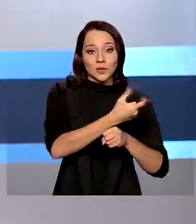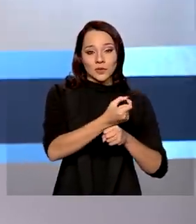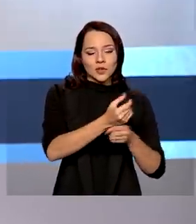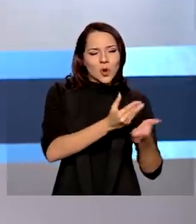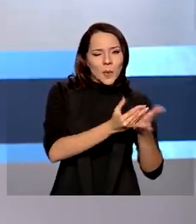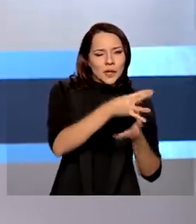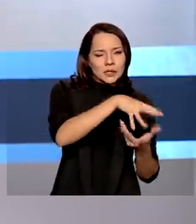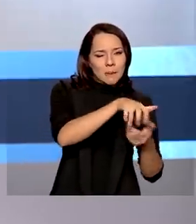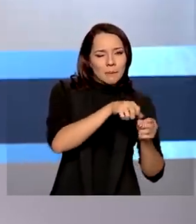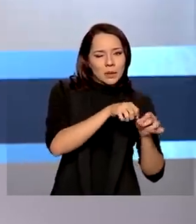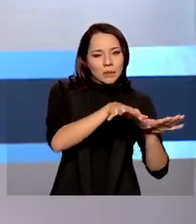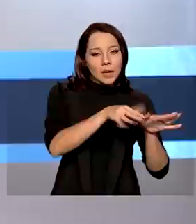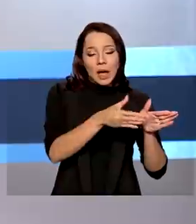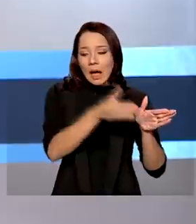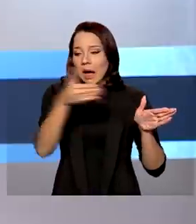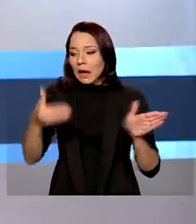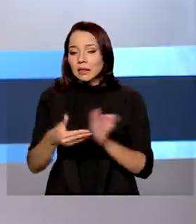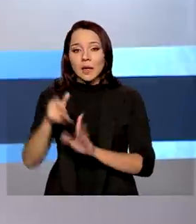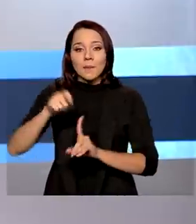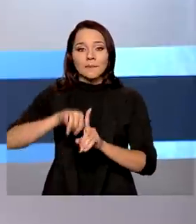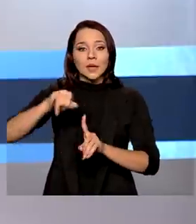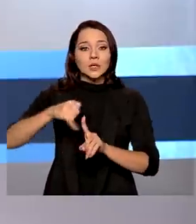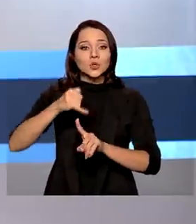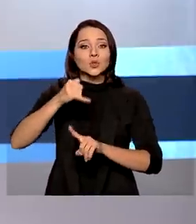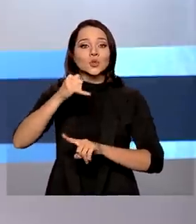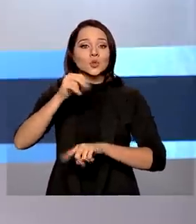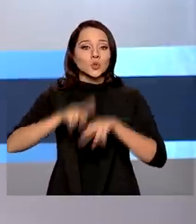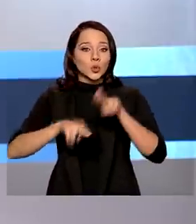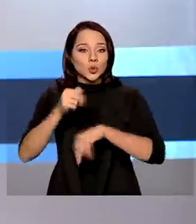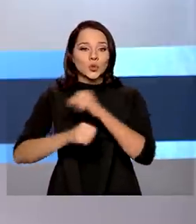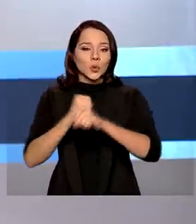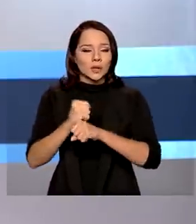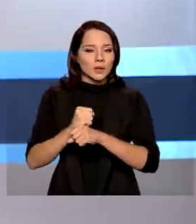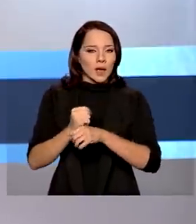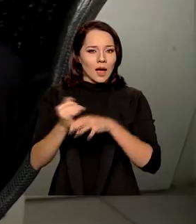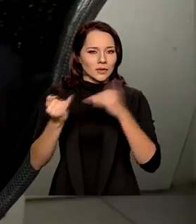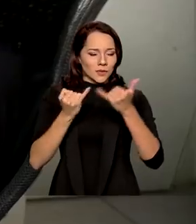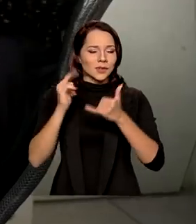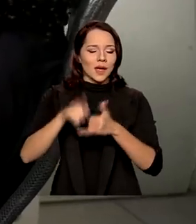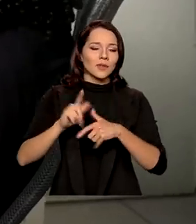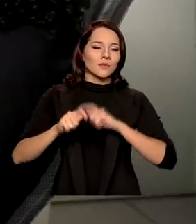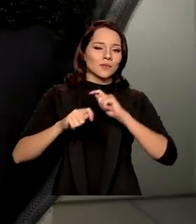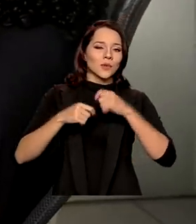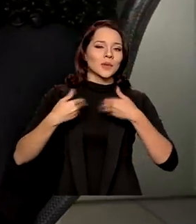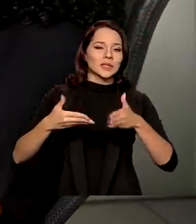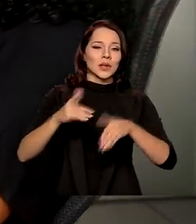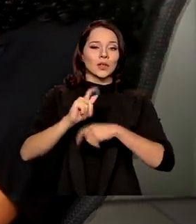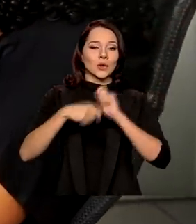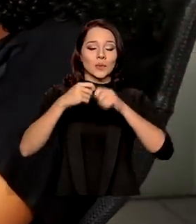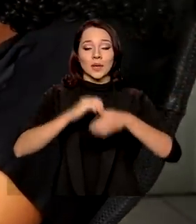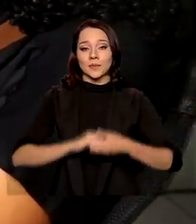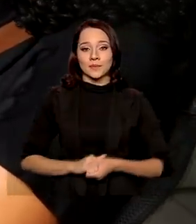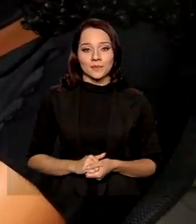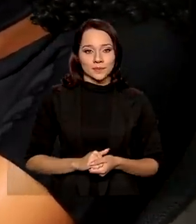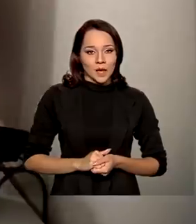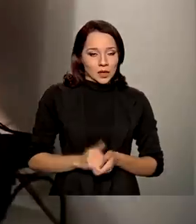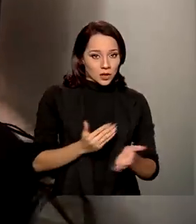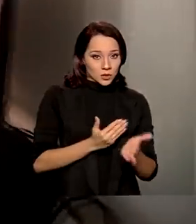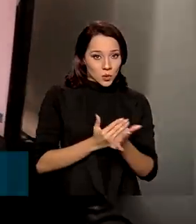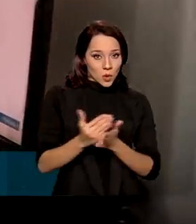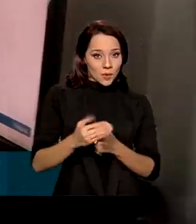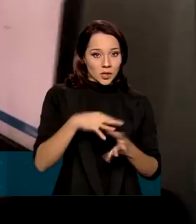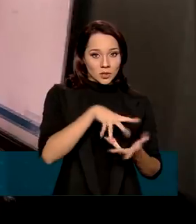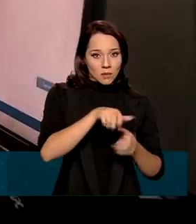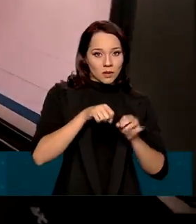começo da pandemia, até junho deste ano. O dado é do Ministério da Economia. Desde o início da pandemia,